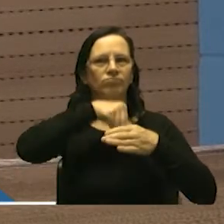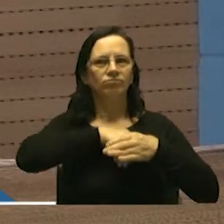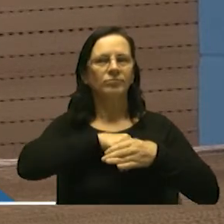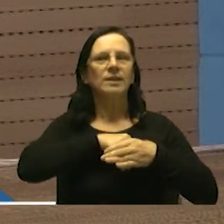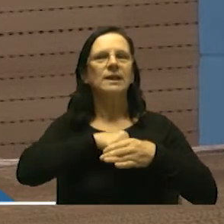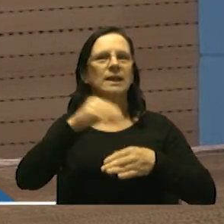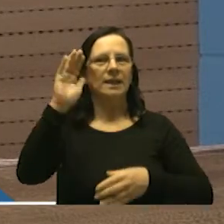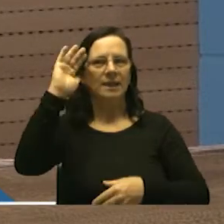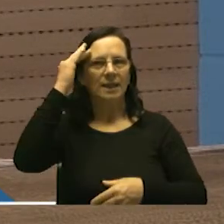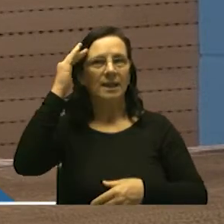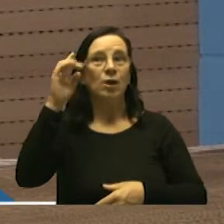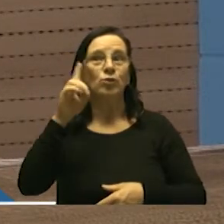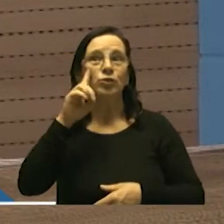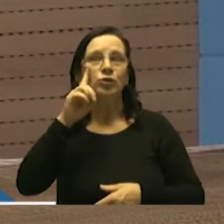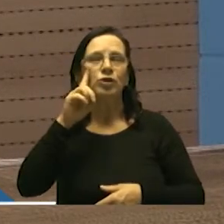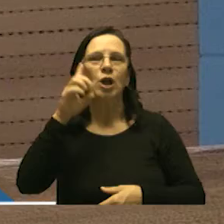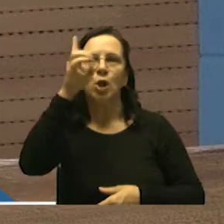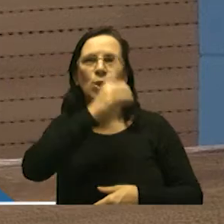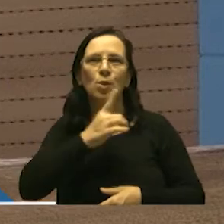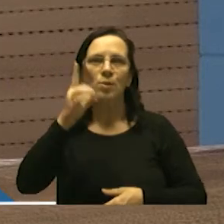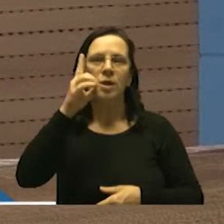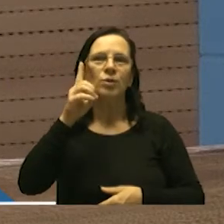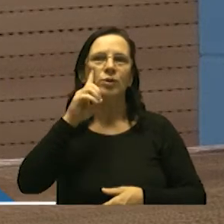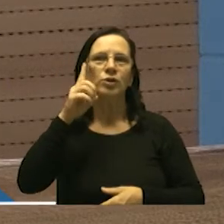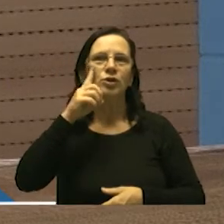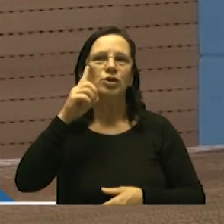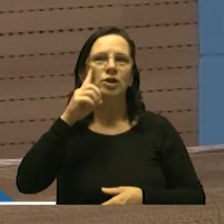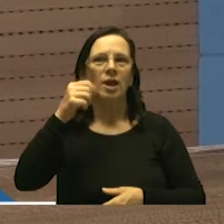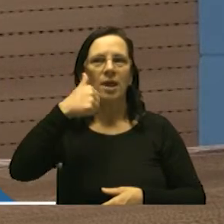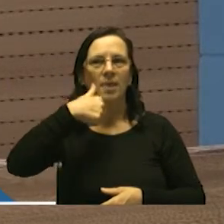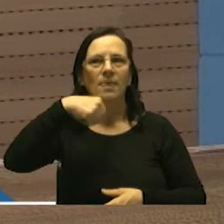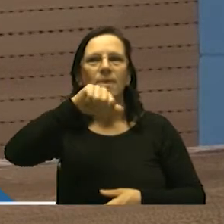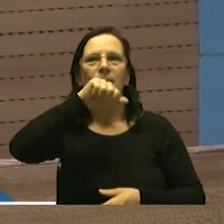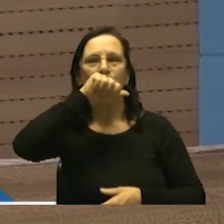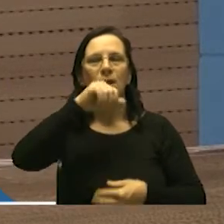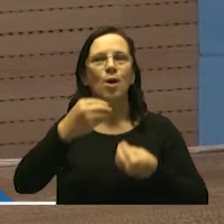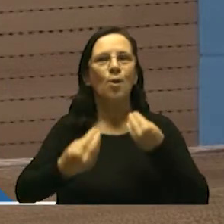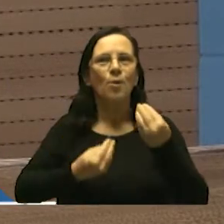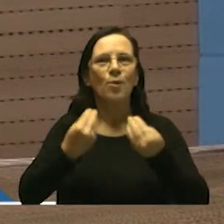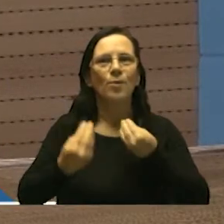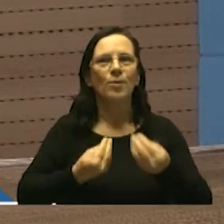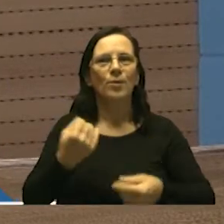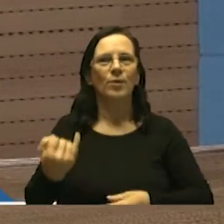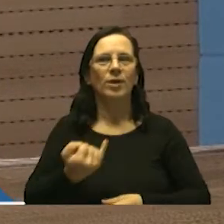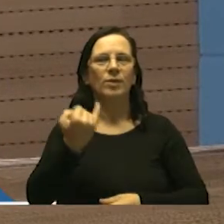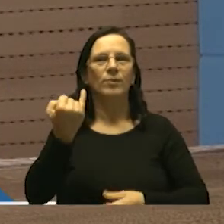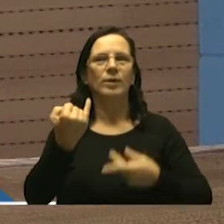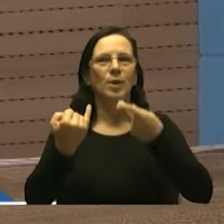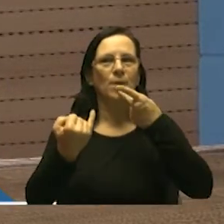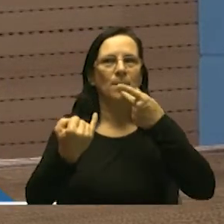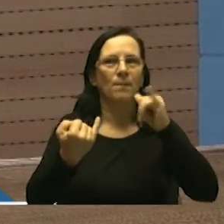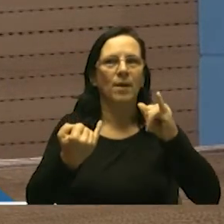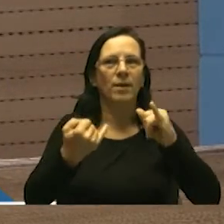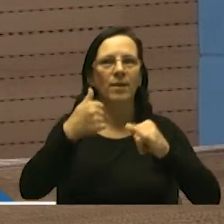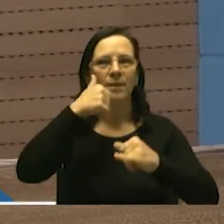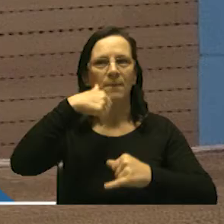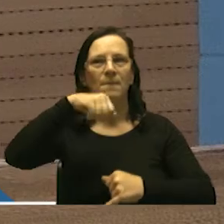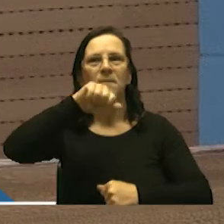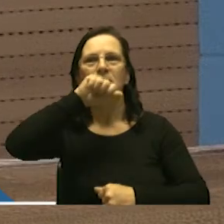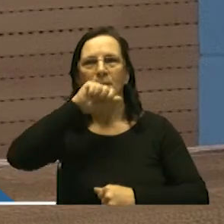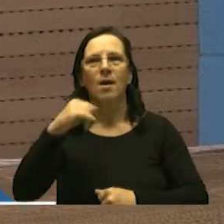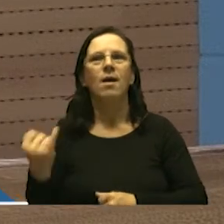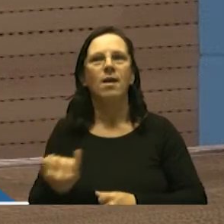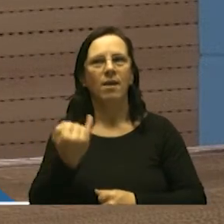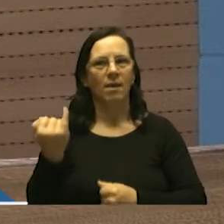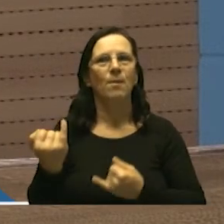você e você foi crescendo e compreendendo o quanto vale a pessoa pai e a pessoa mãe nos últimos